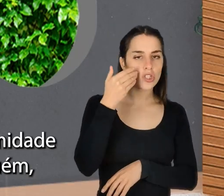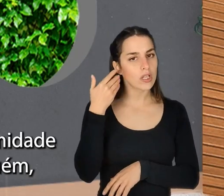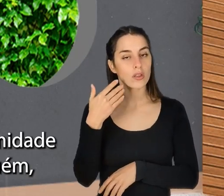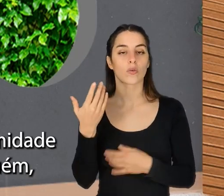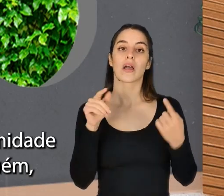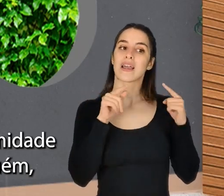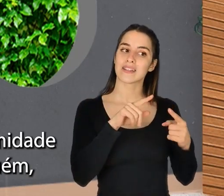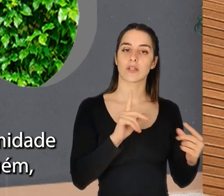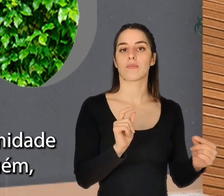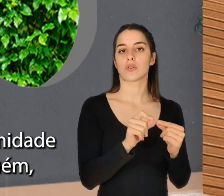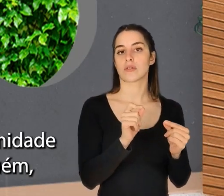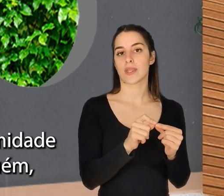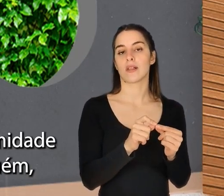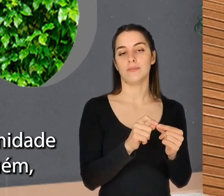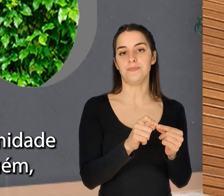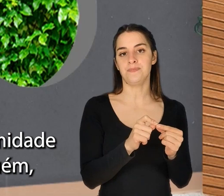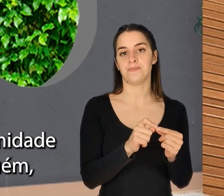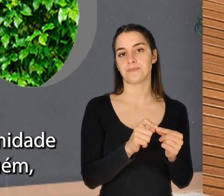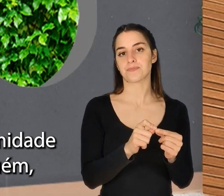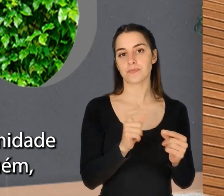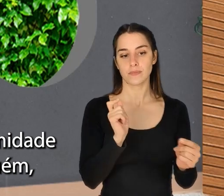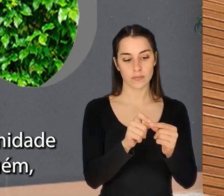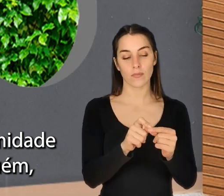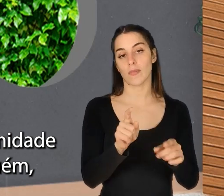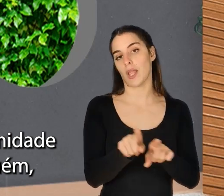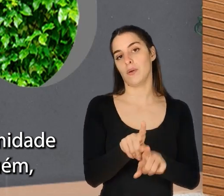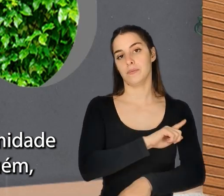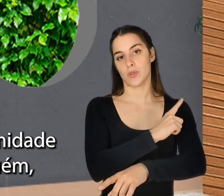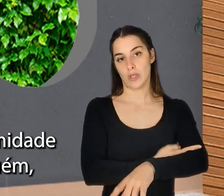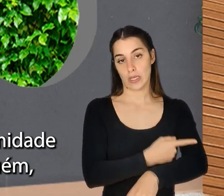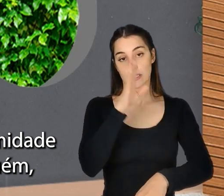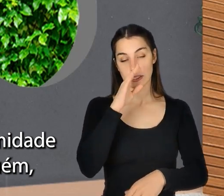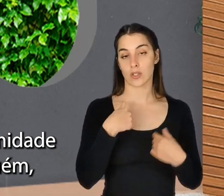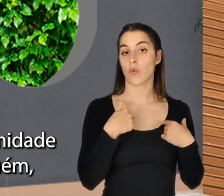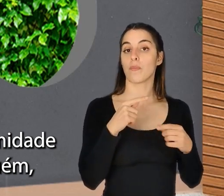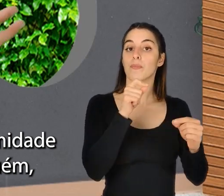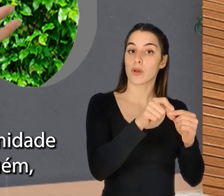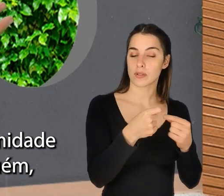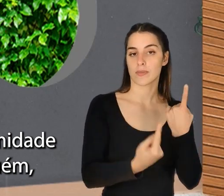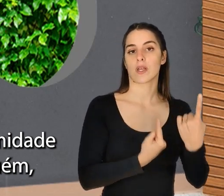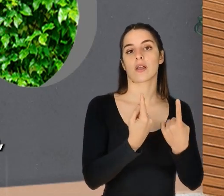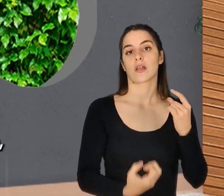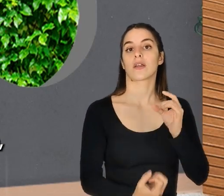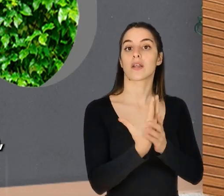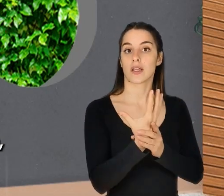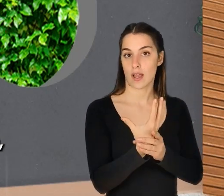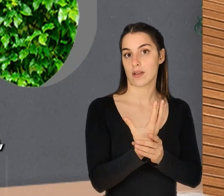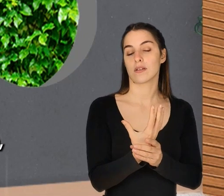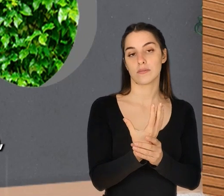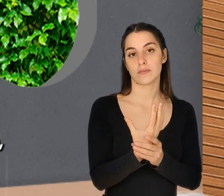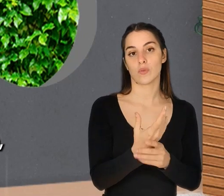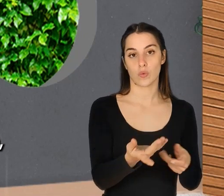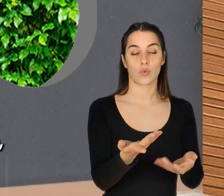duas horas. Portanto, é esta proximidade. Proximidade é poder, não é? Se eu estiver próximo de alguém, criar um